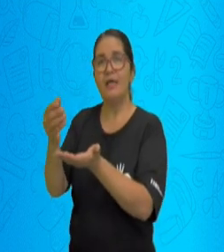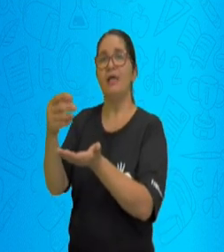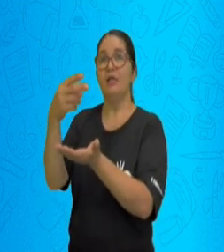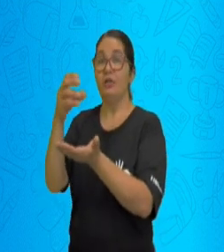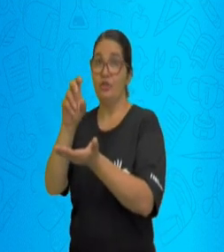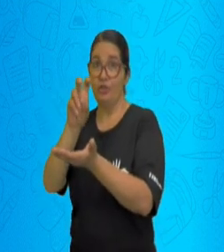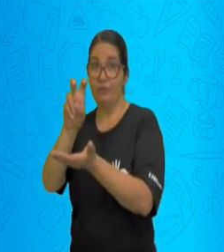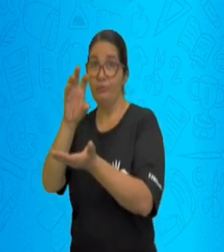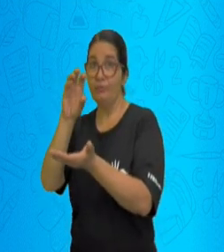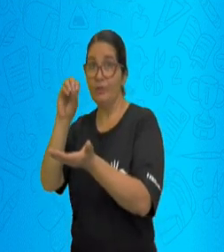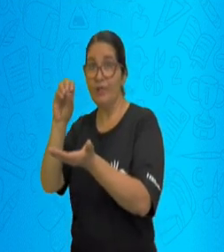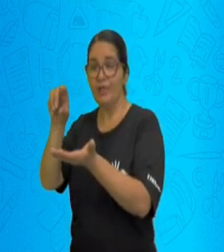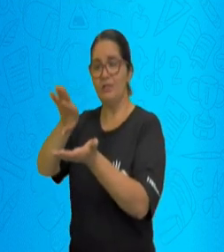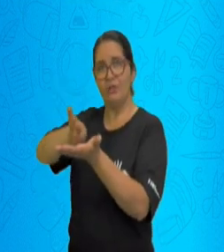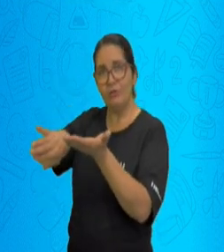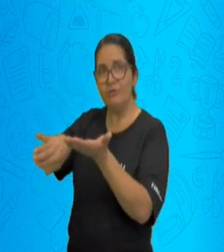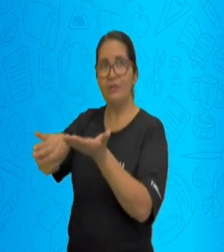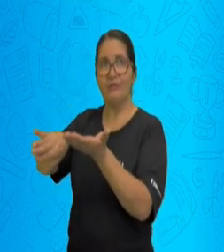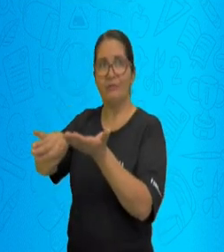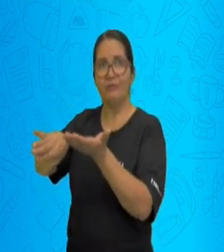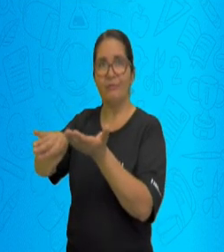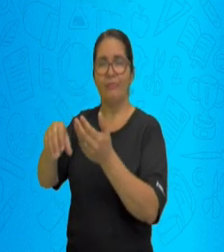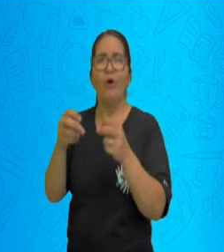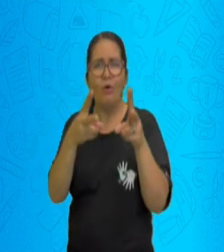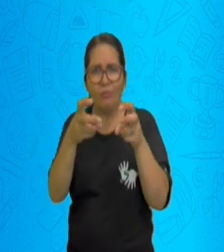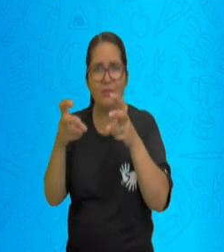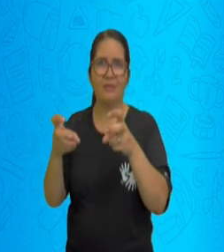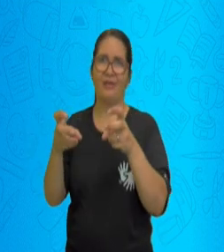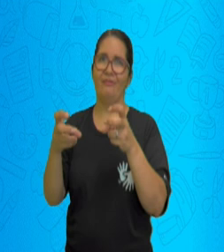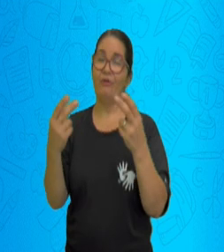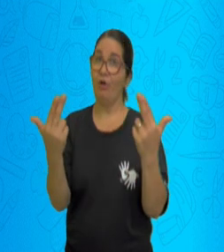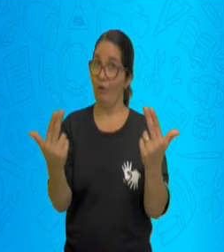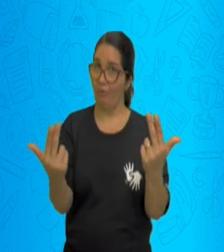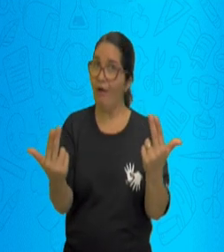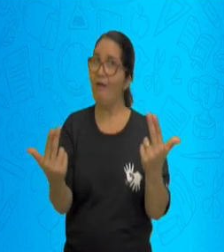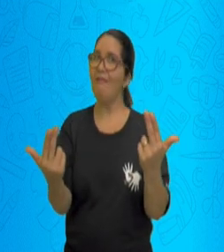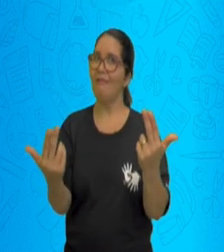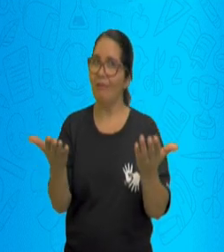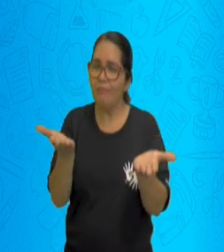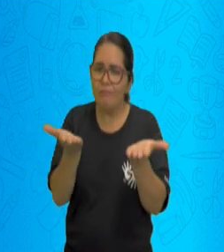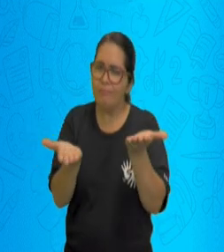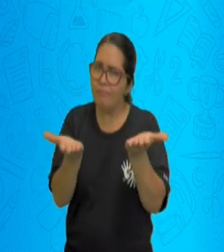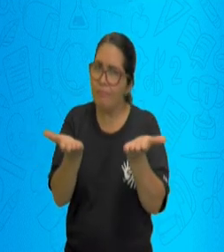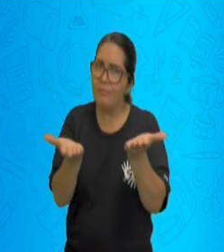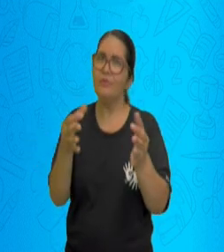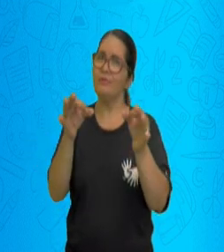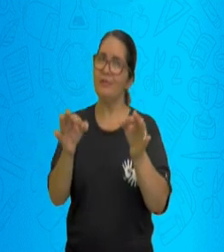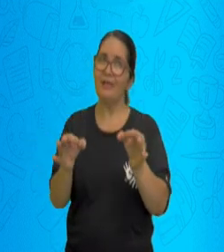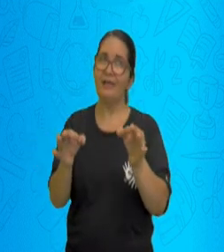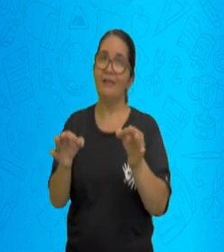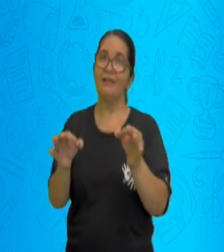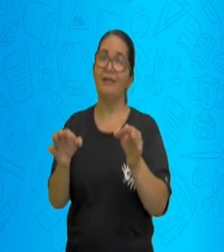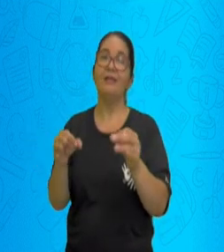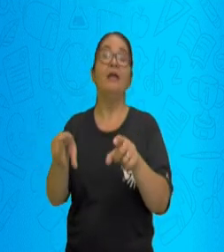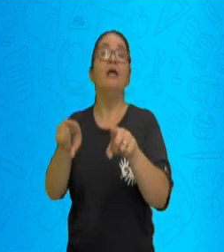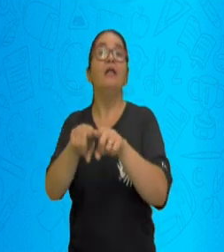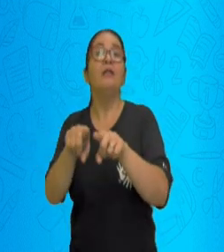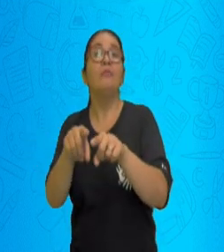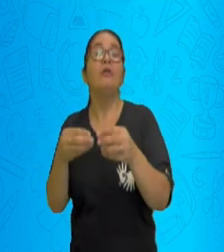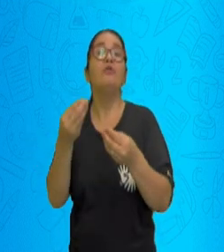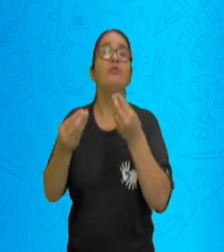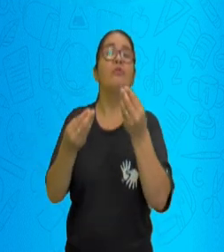outra aqui de 500, vai ficar com o mesmo peso. E ele também nos dá a opção de 1.000 gramas